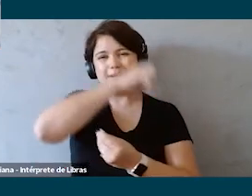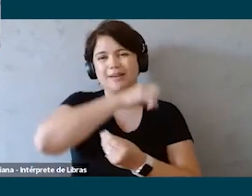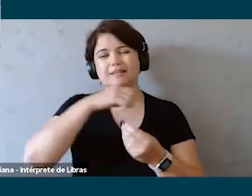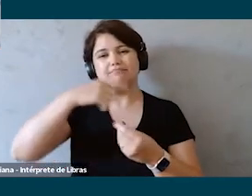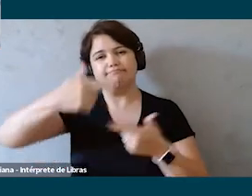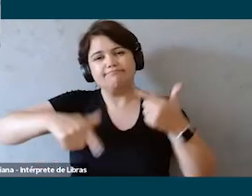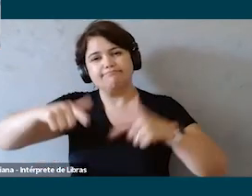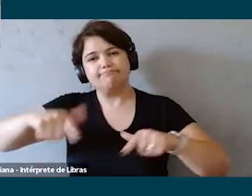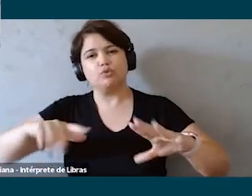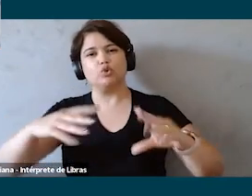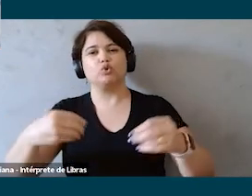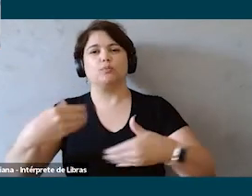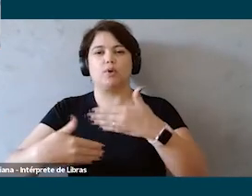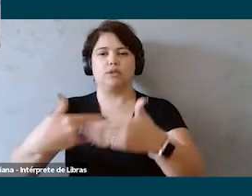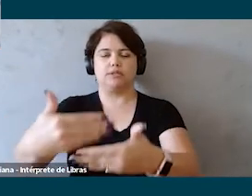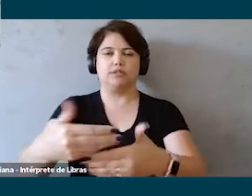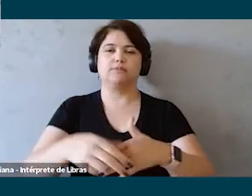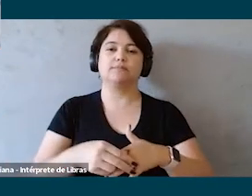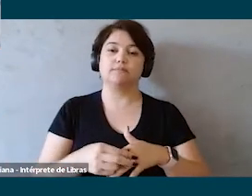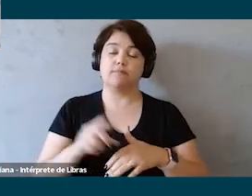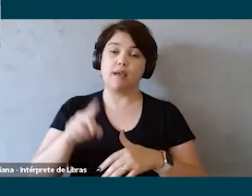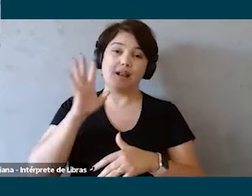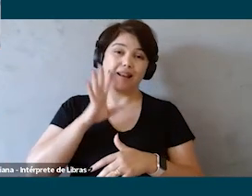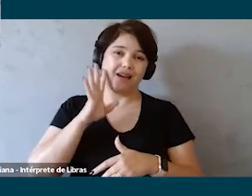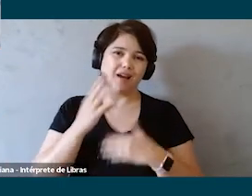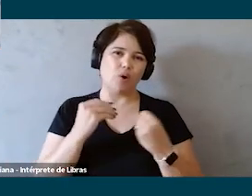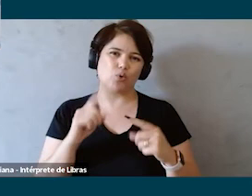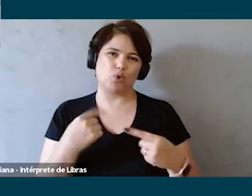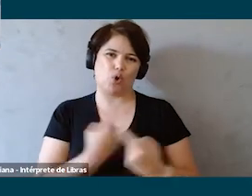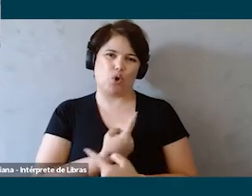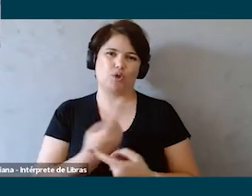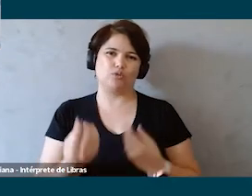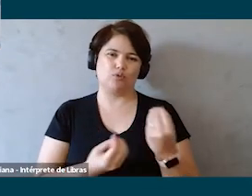aprendizado contínuo e melhoria contínua dos nossos processos isso é muito legal para a gente